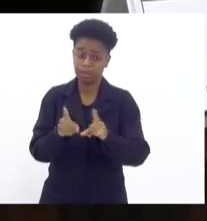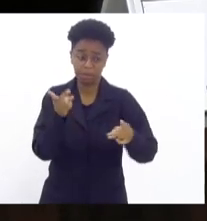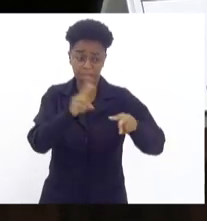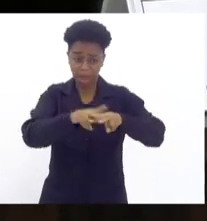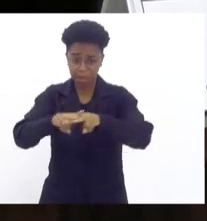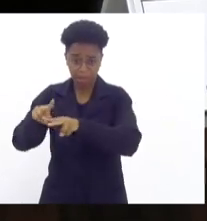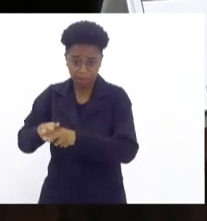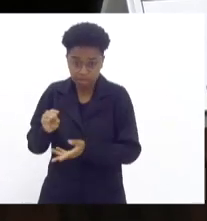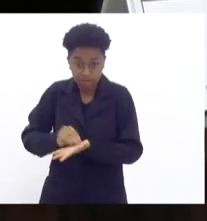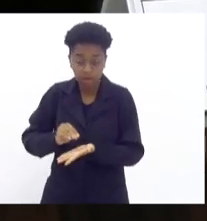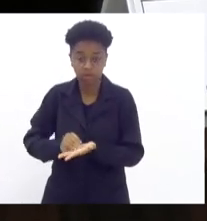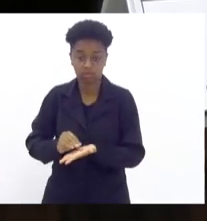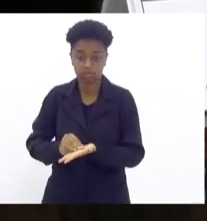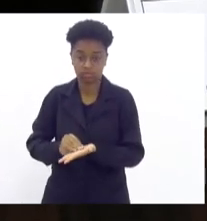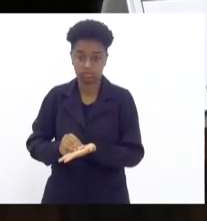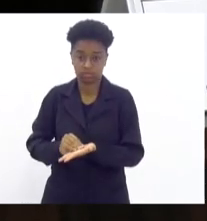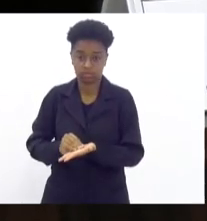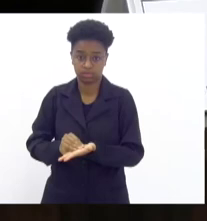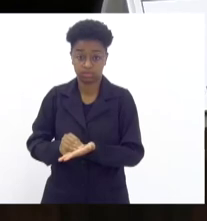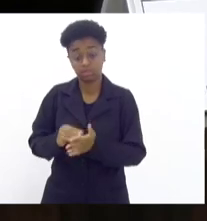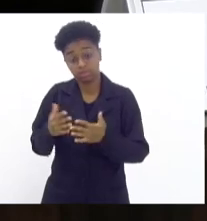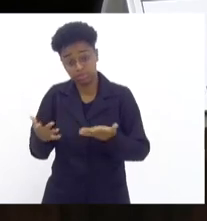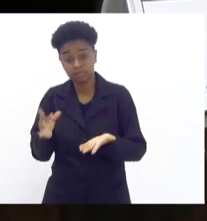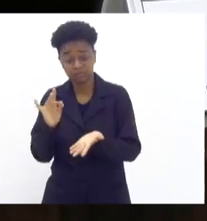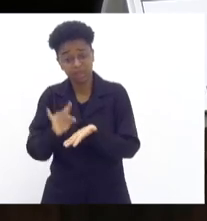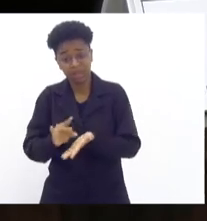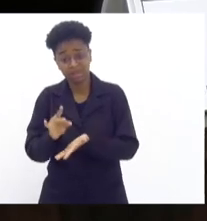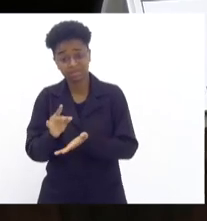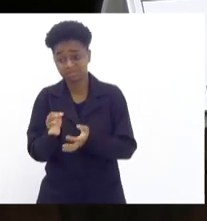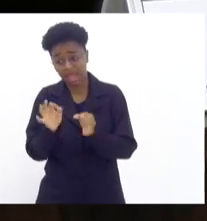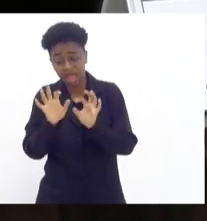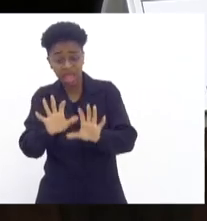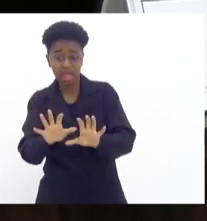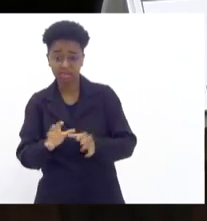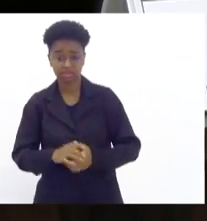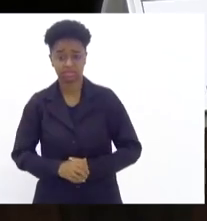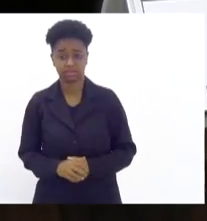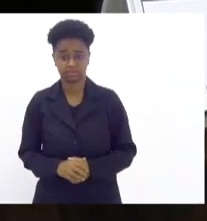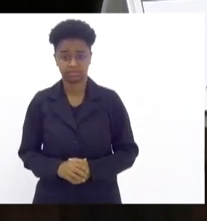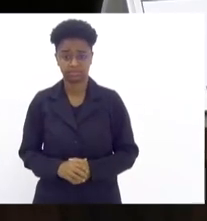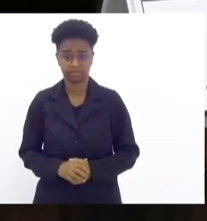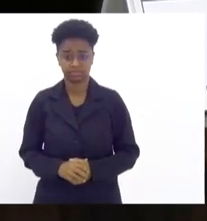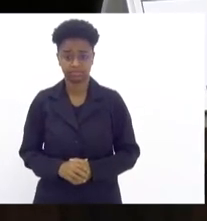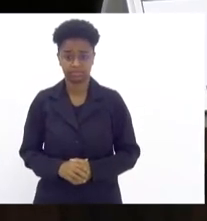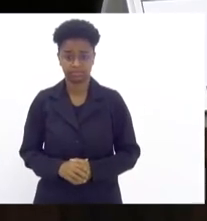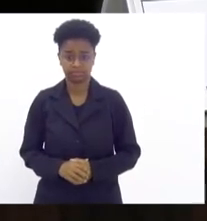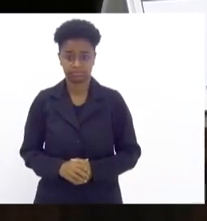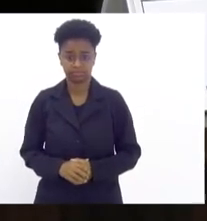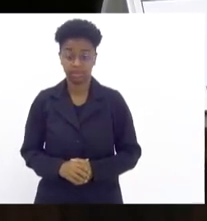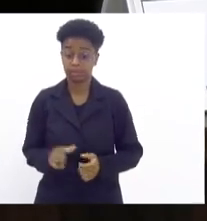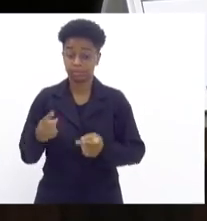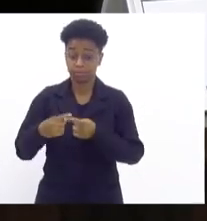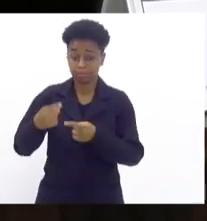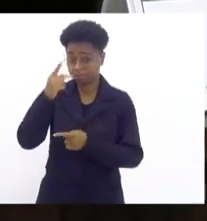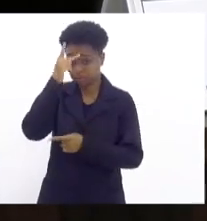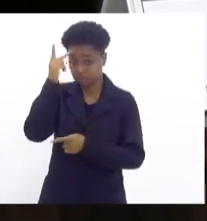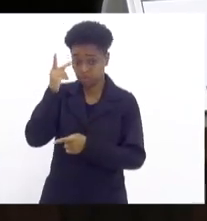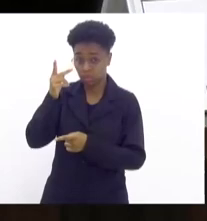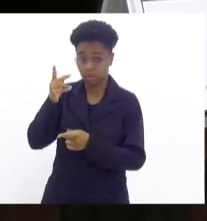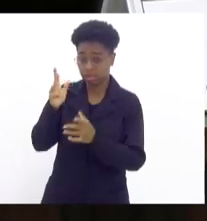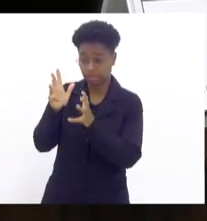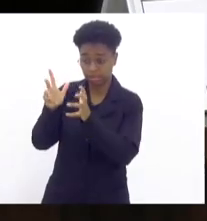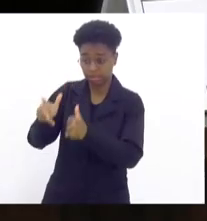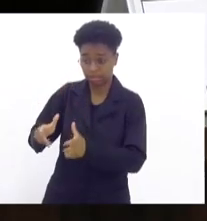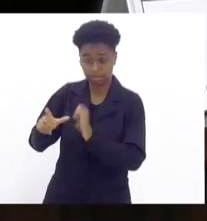pessoas... Então, as pessoas, na verdade, são essas. É essa. É a faxineira de um determinado